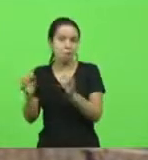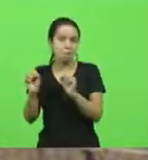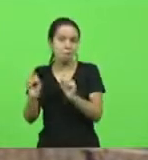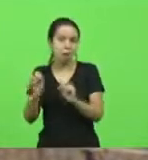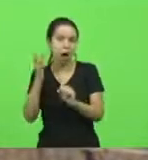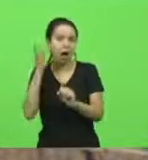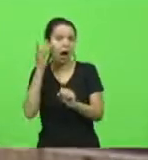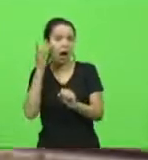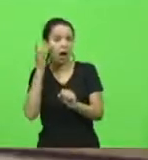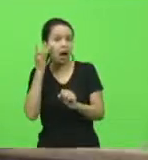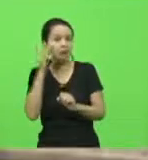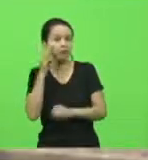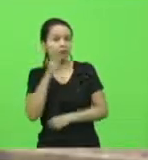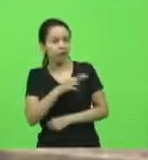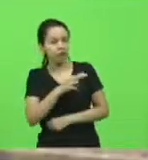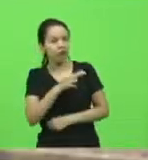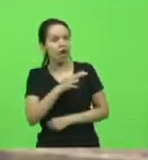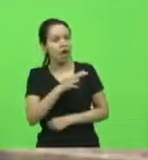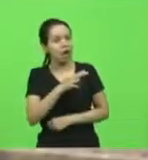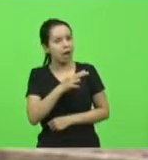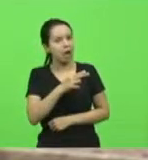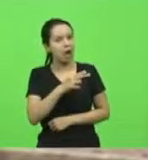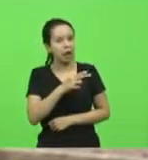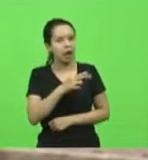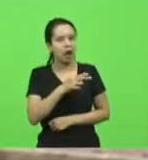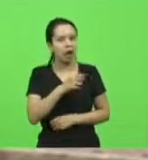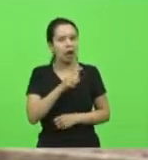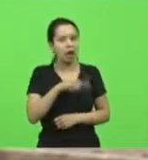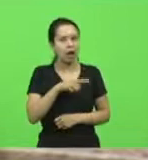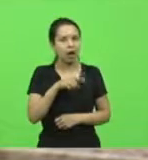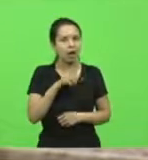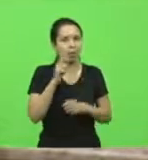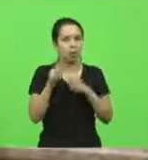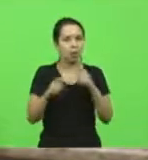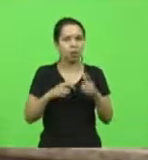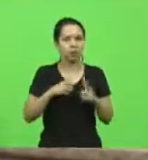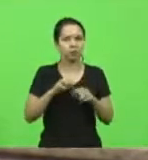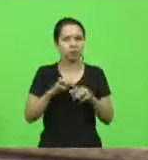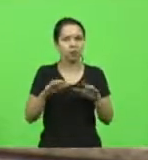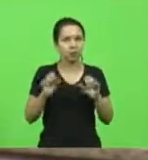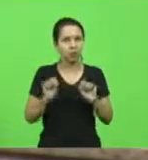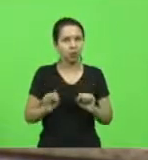possa considerar, fazer qualquer consideração. Senhor presidente.